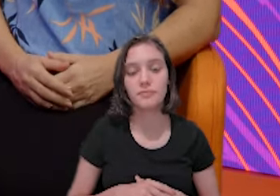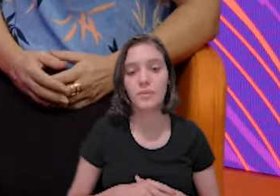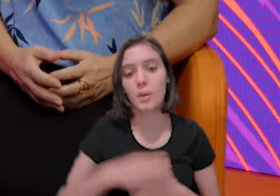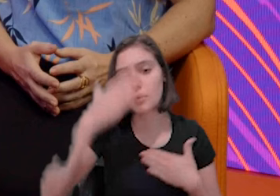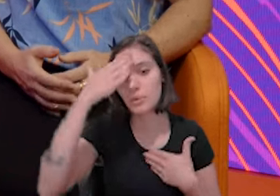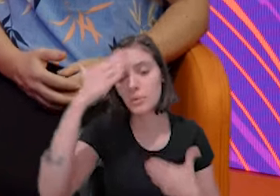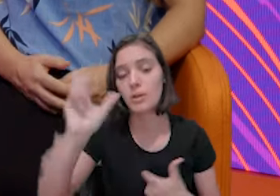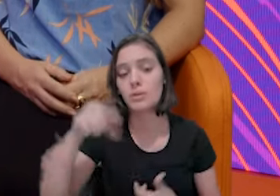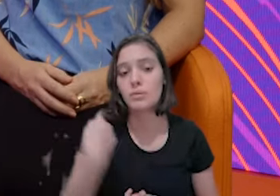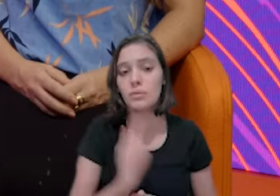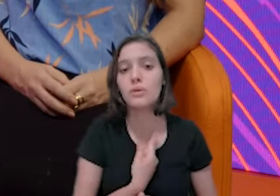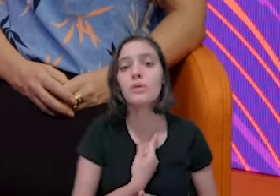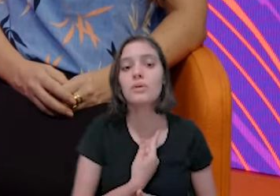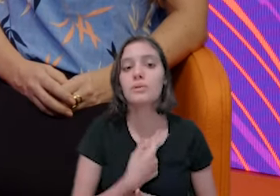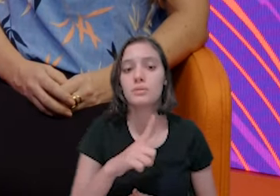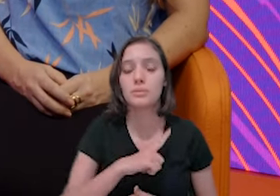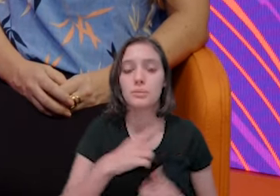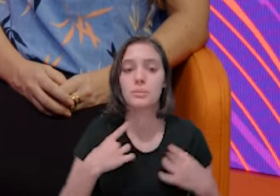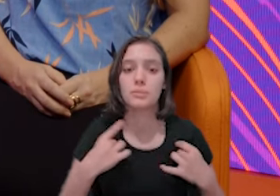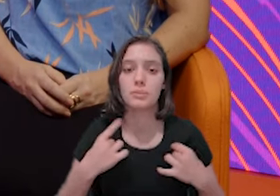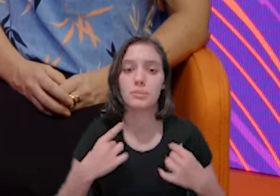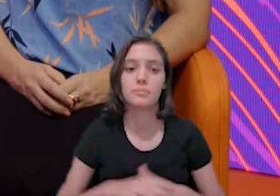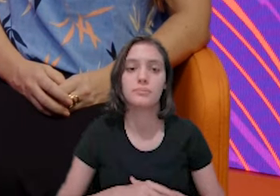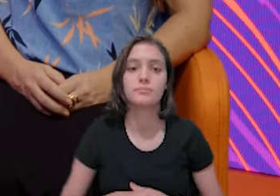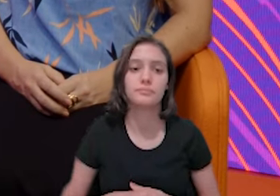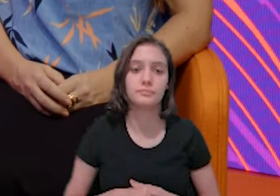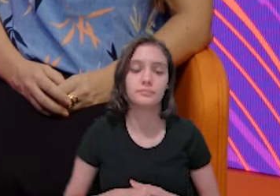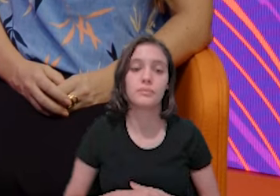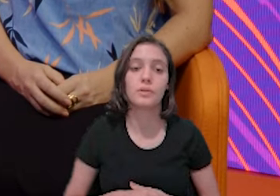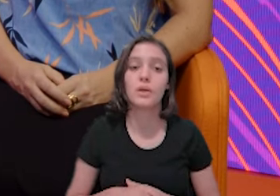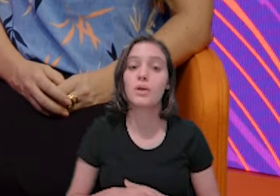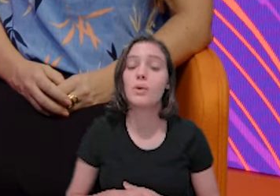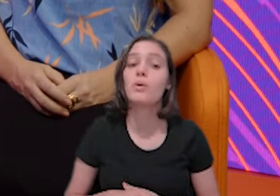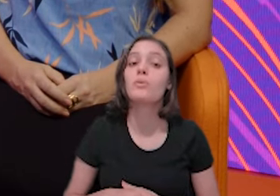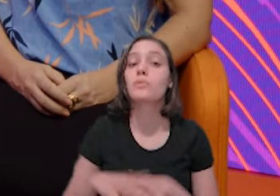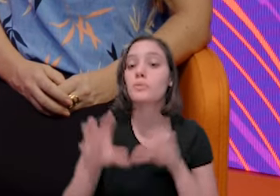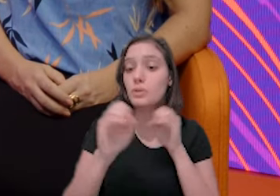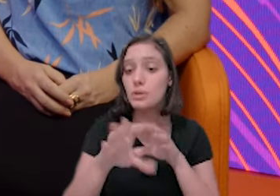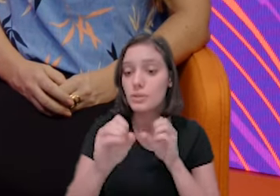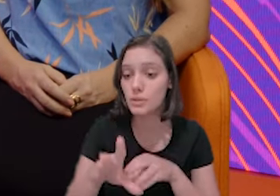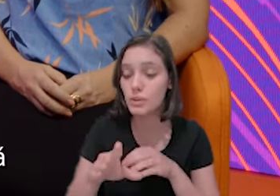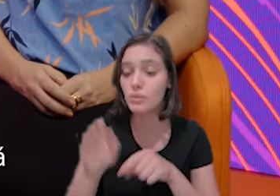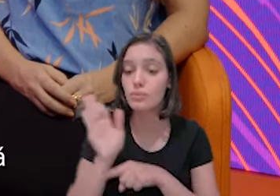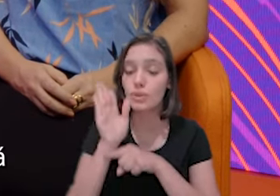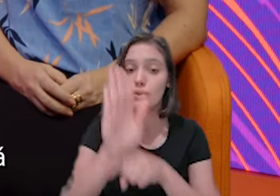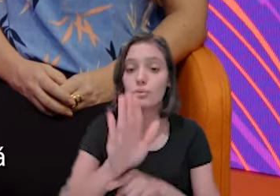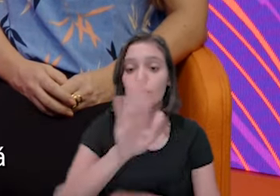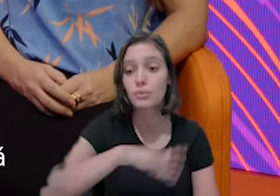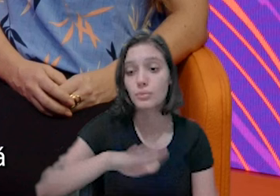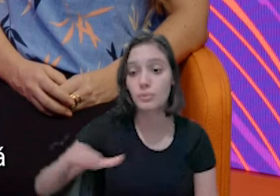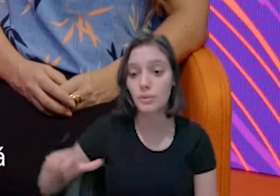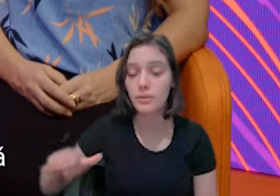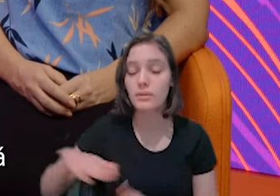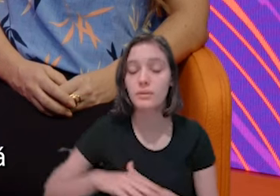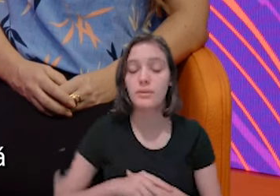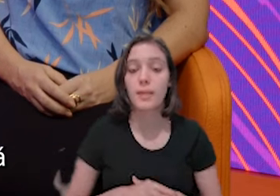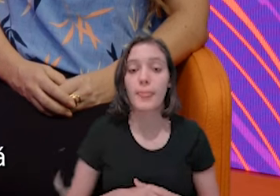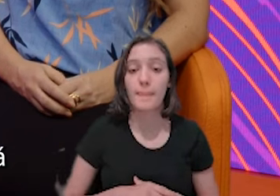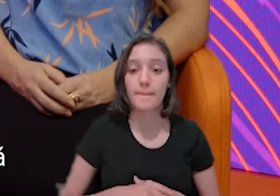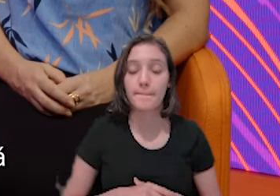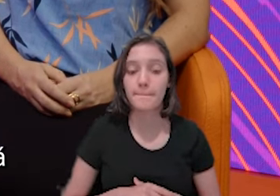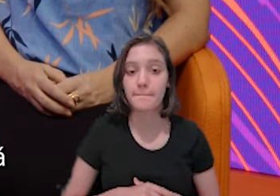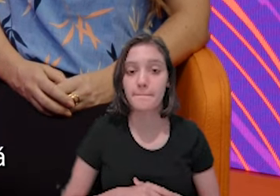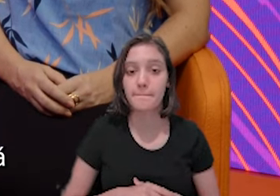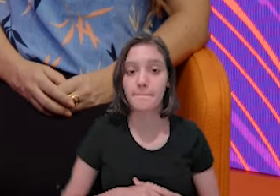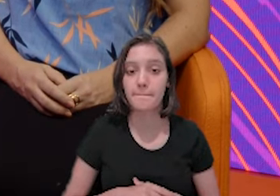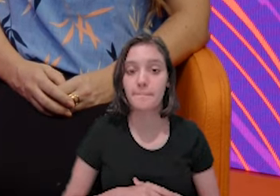para crianças. Olha. Tem a sala de informática. Tem, estão fazendo um curso de